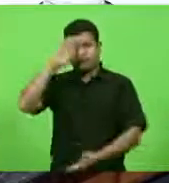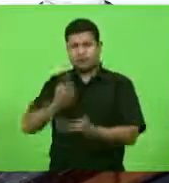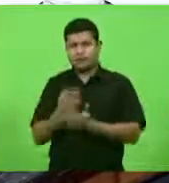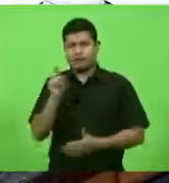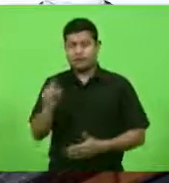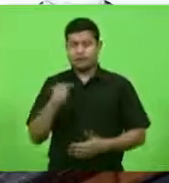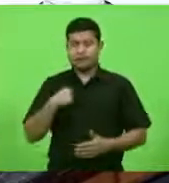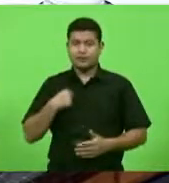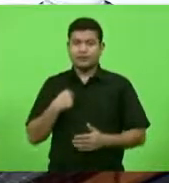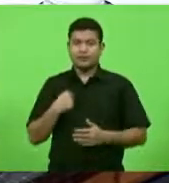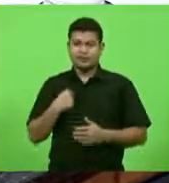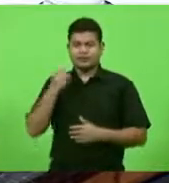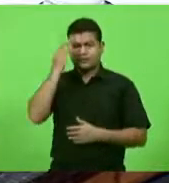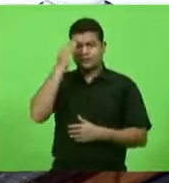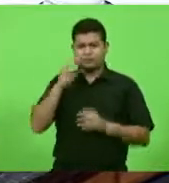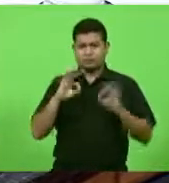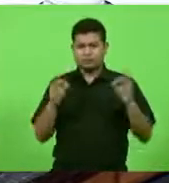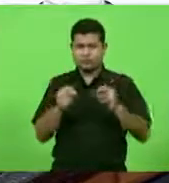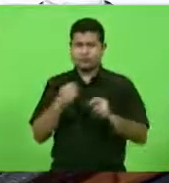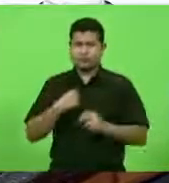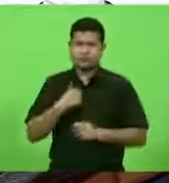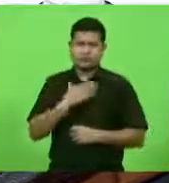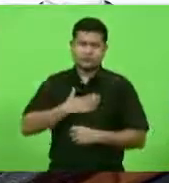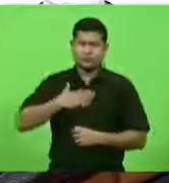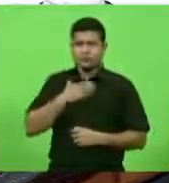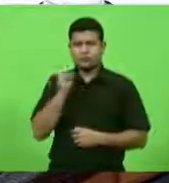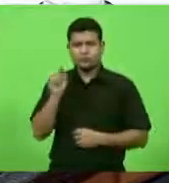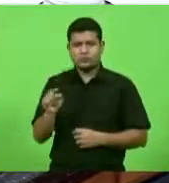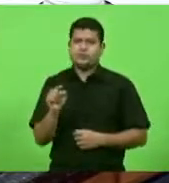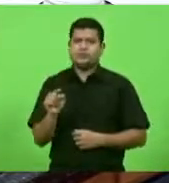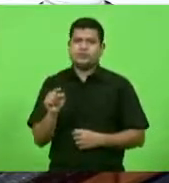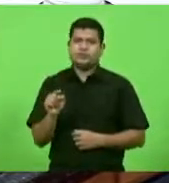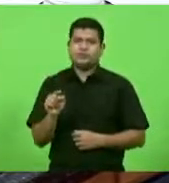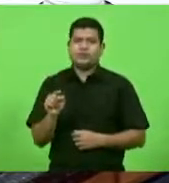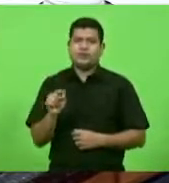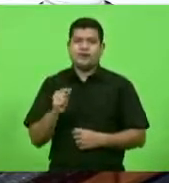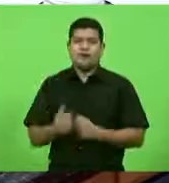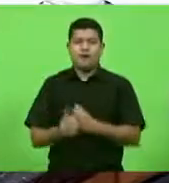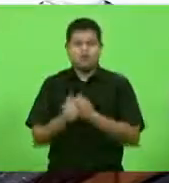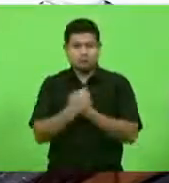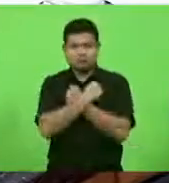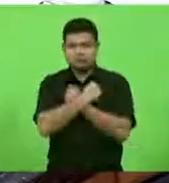querido de todos. Um forte e carinhoso abraço.